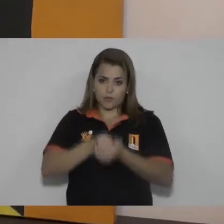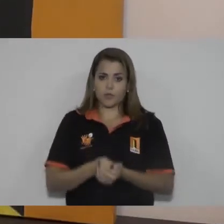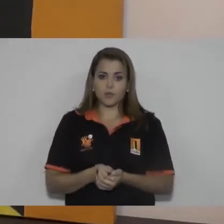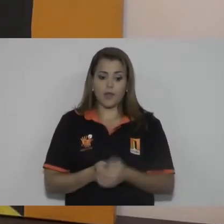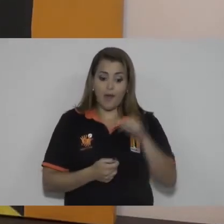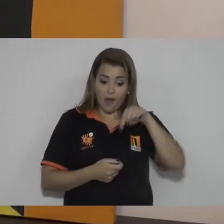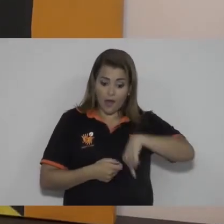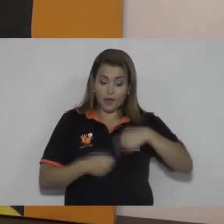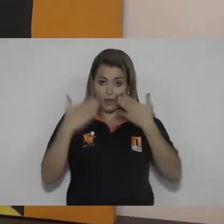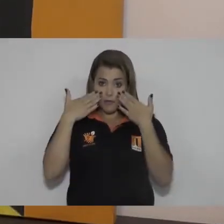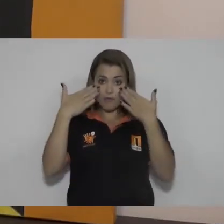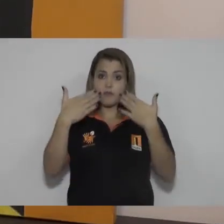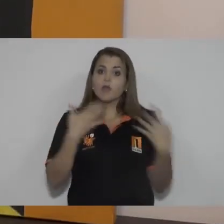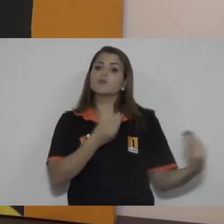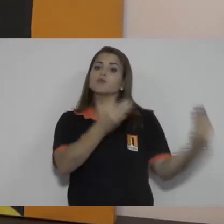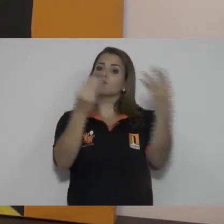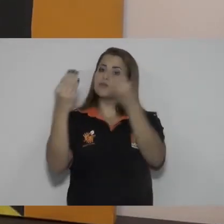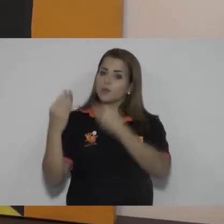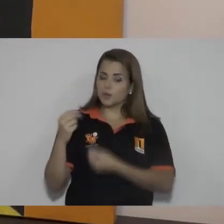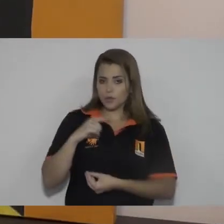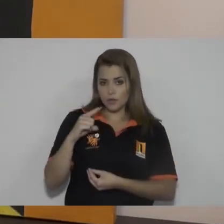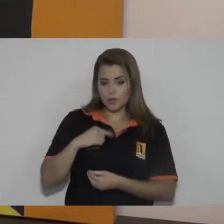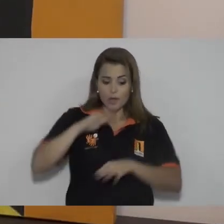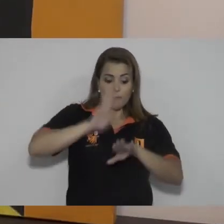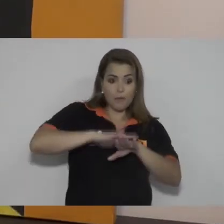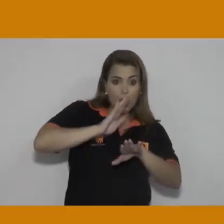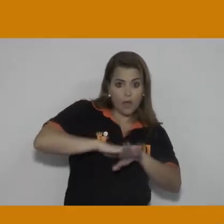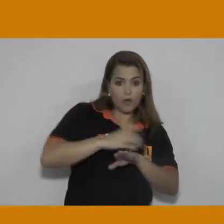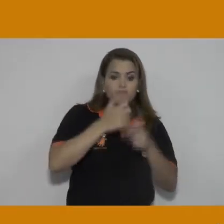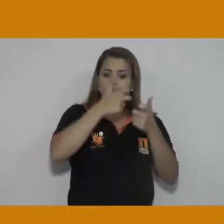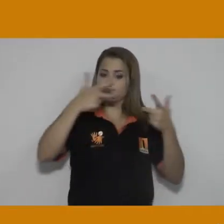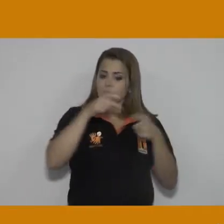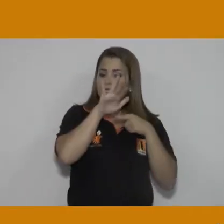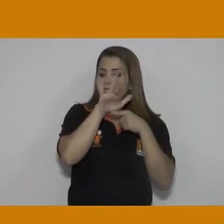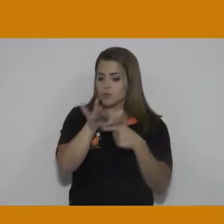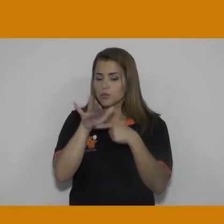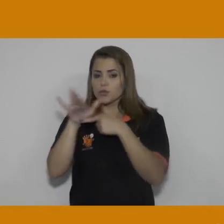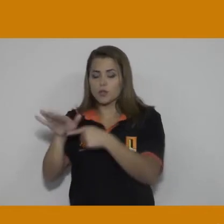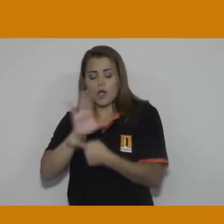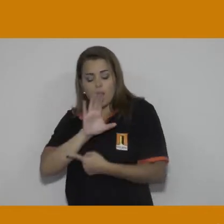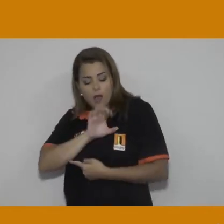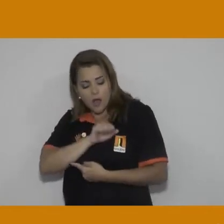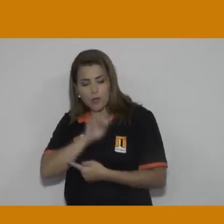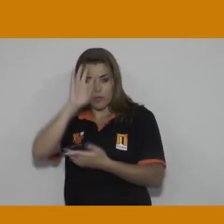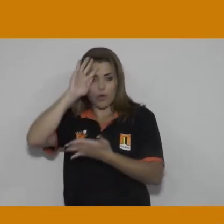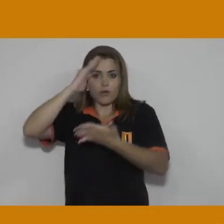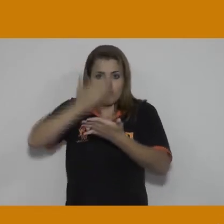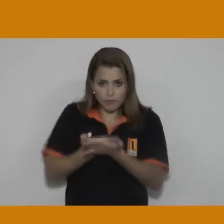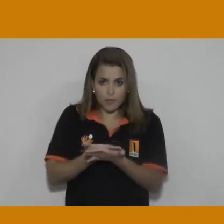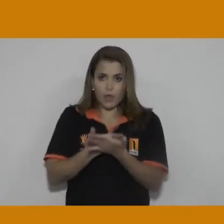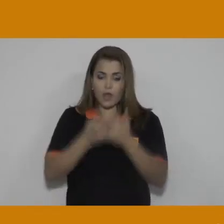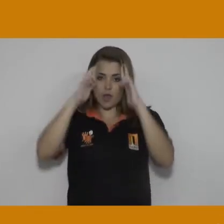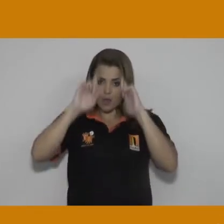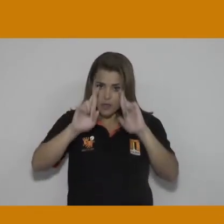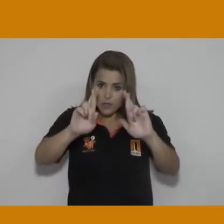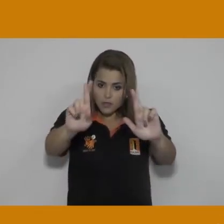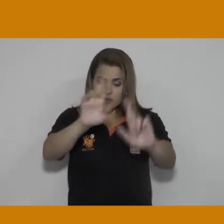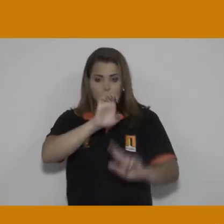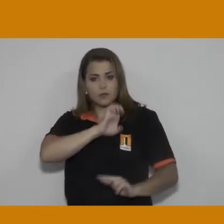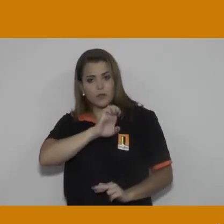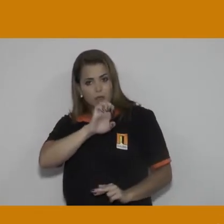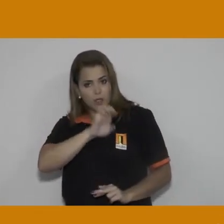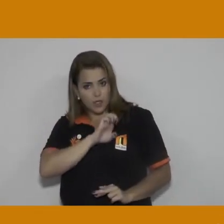frentes de trabalho. São diversas mãos que com amor, fé, respeito,